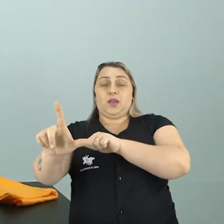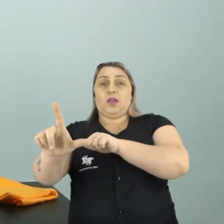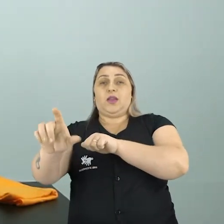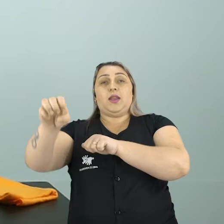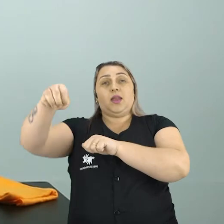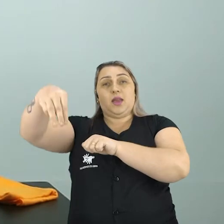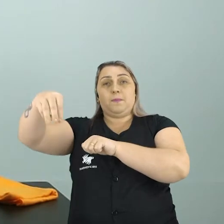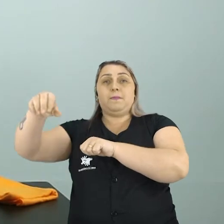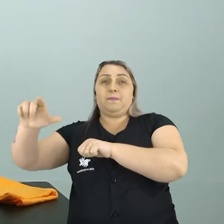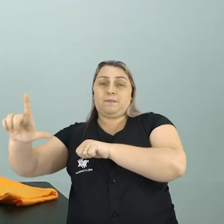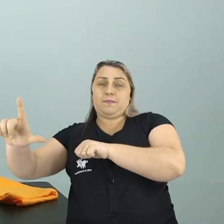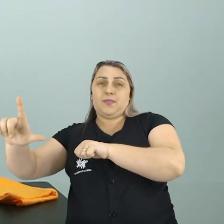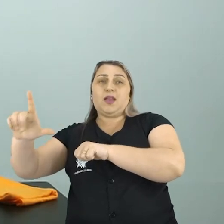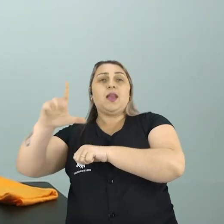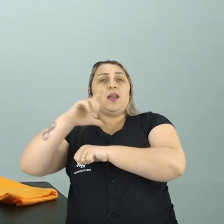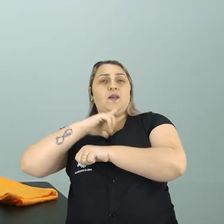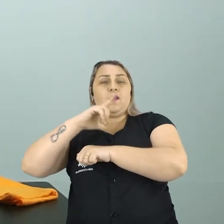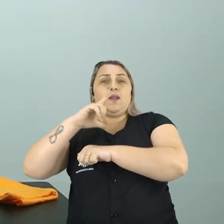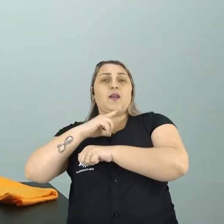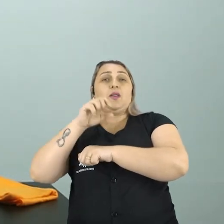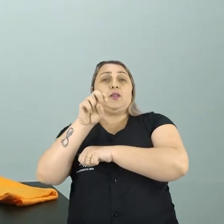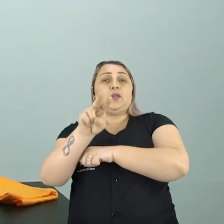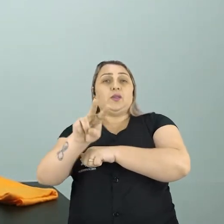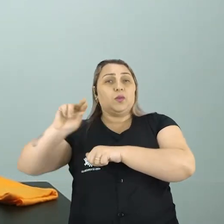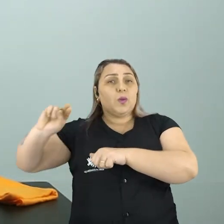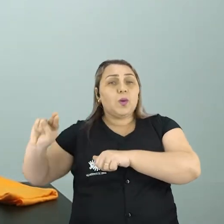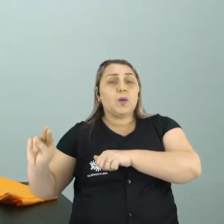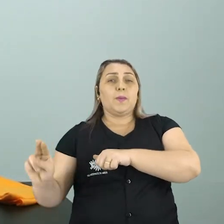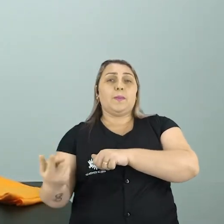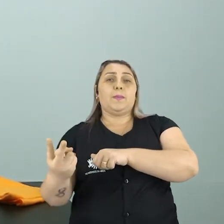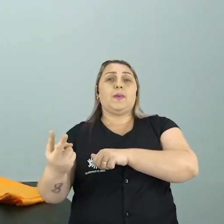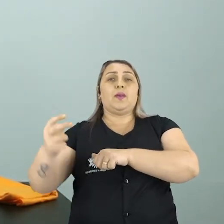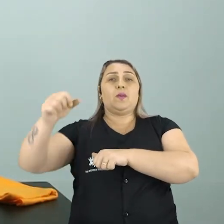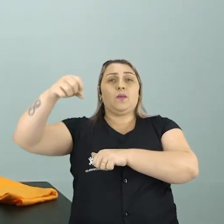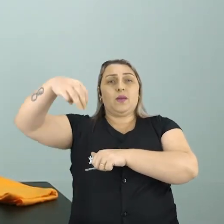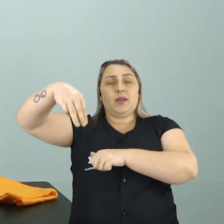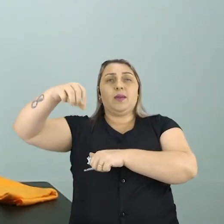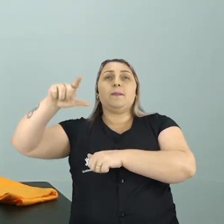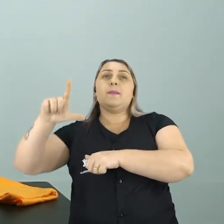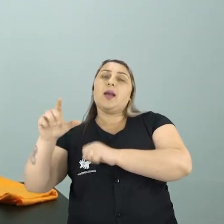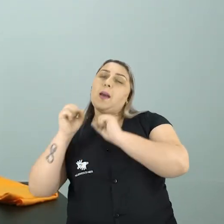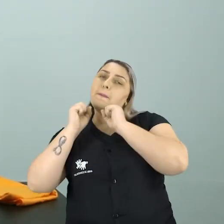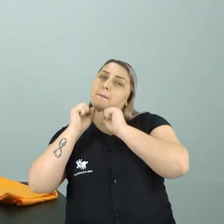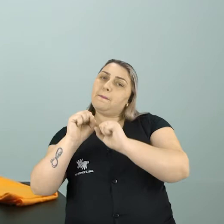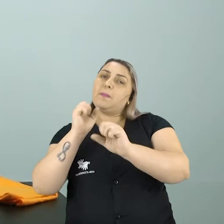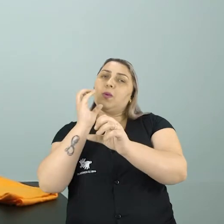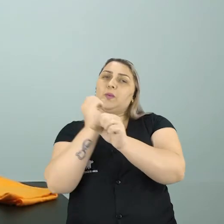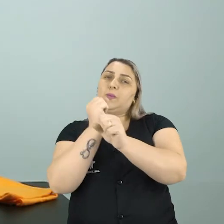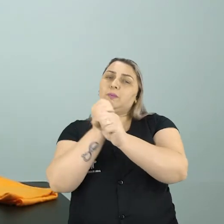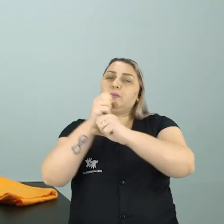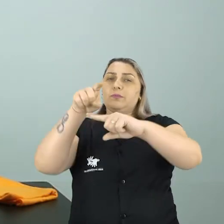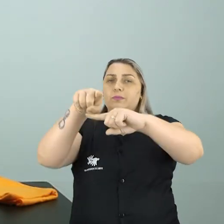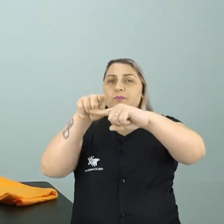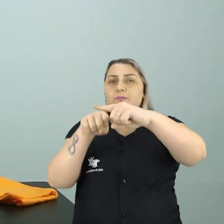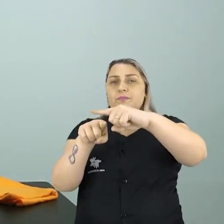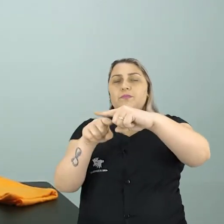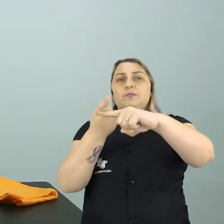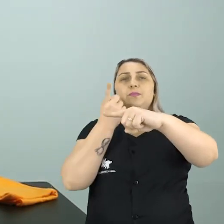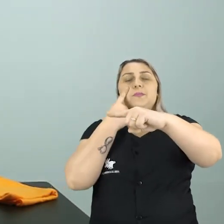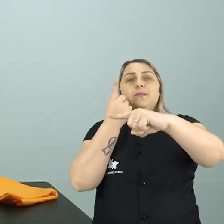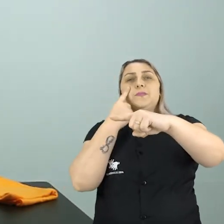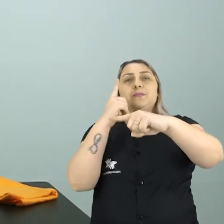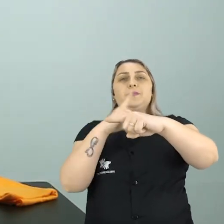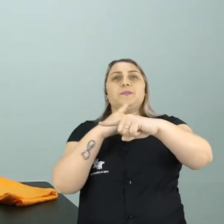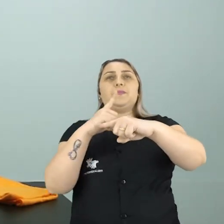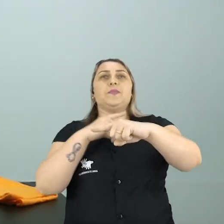em ml Que eu vou ter 2.000 ml Aí eu posso fazer a minha divisão Então aqui